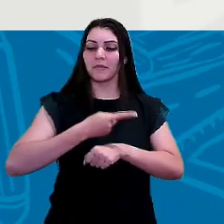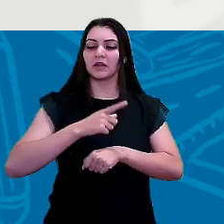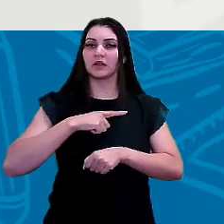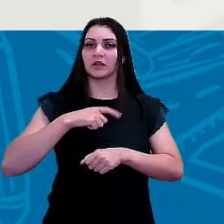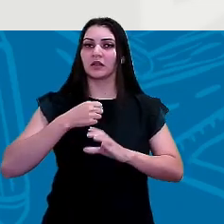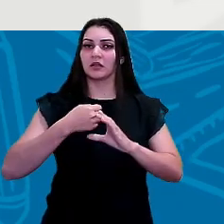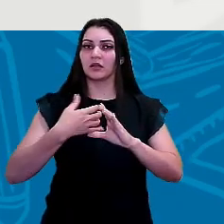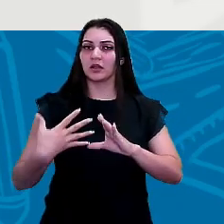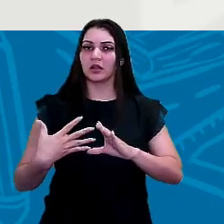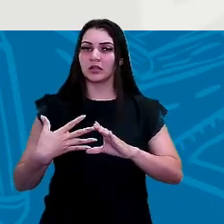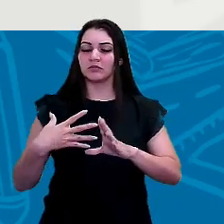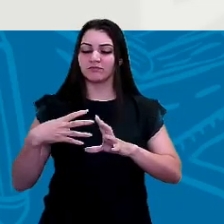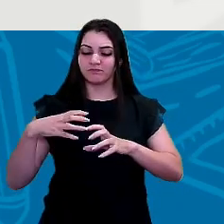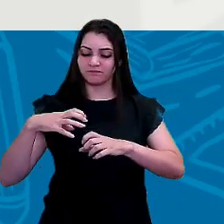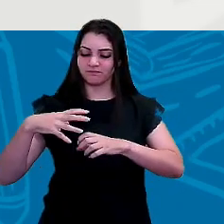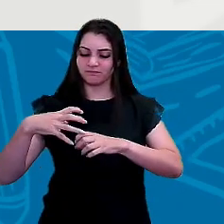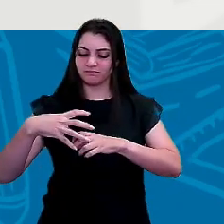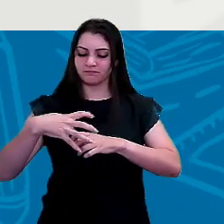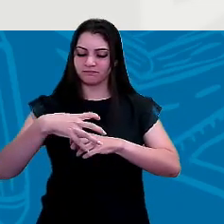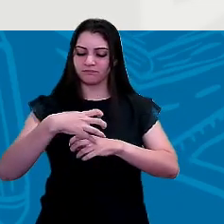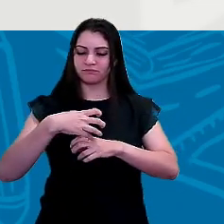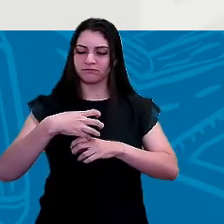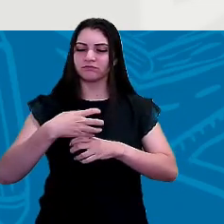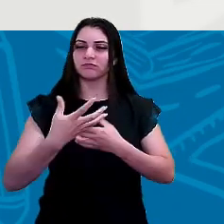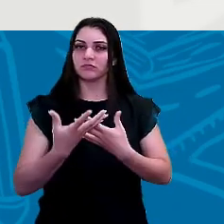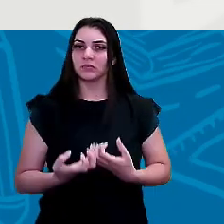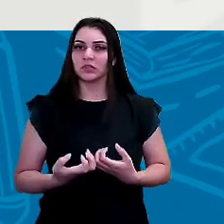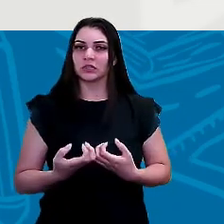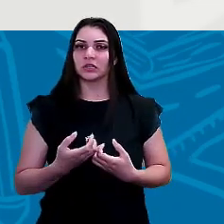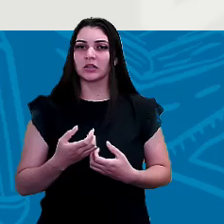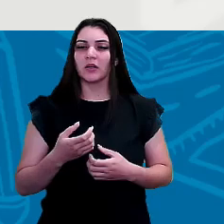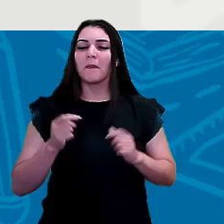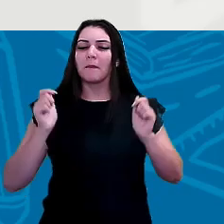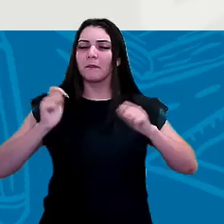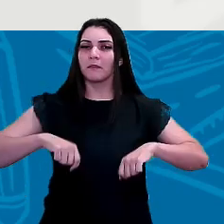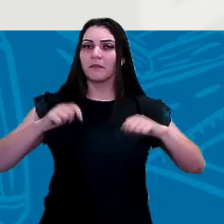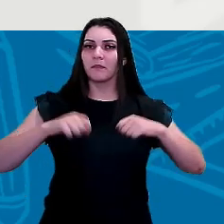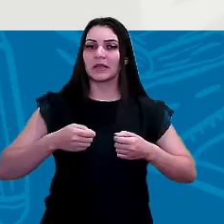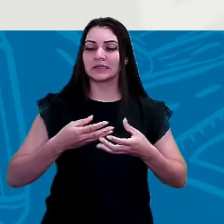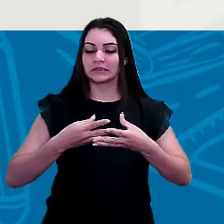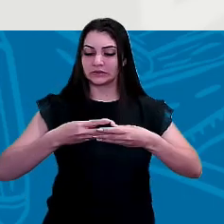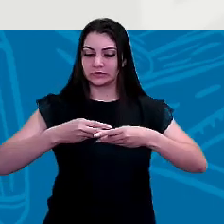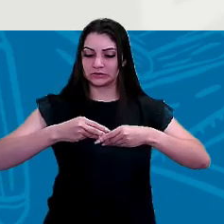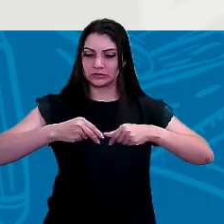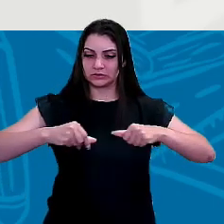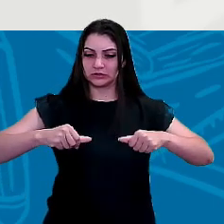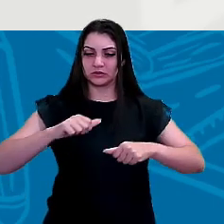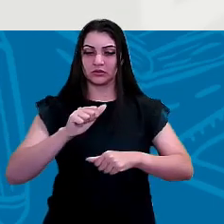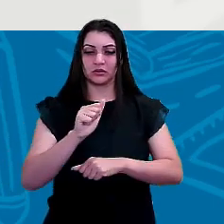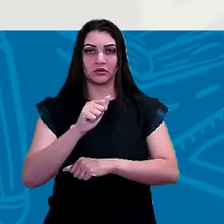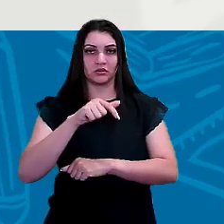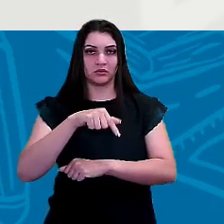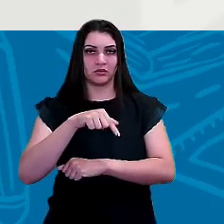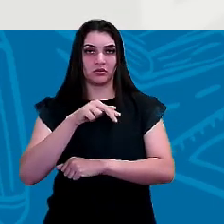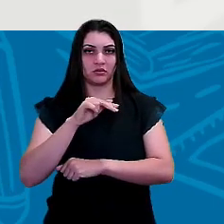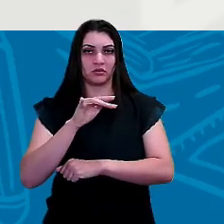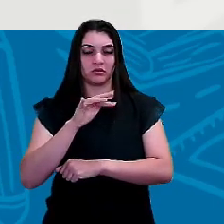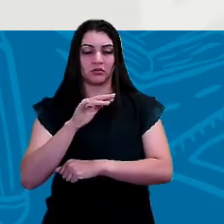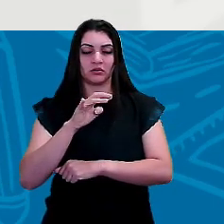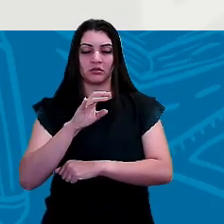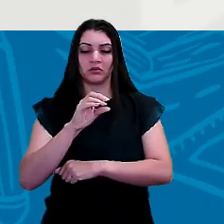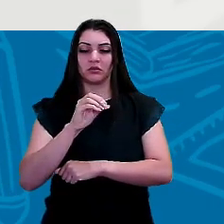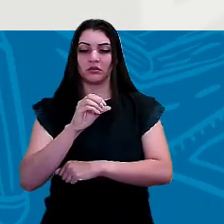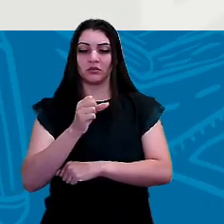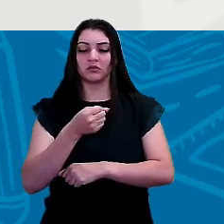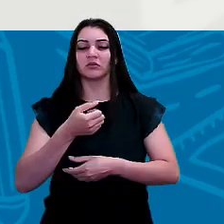e permeáveis, com a capacidade de reter e ceder água. Os aquíferos abastecem poças